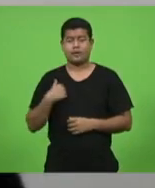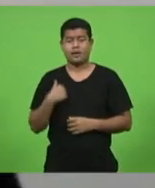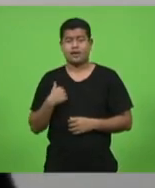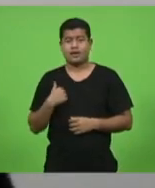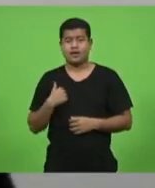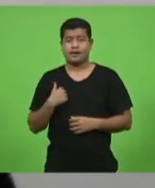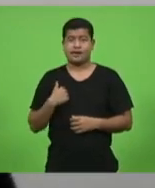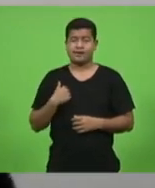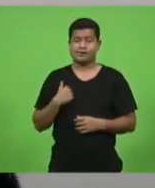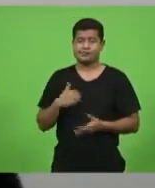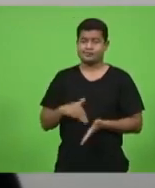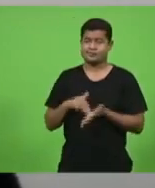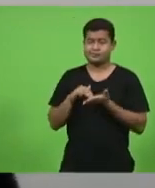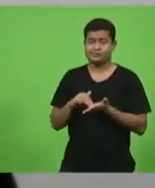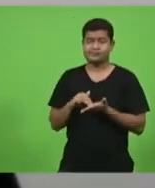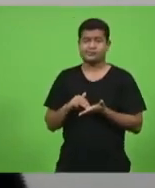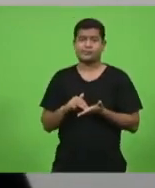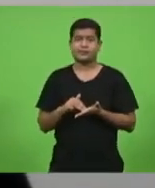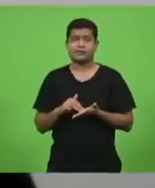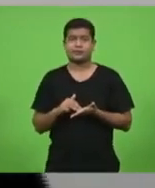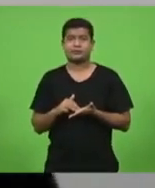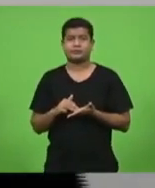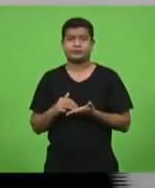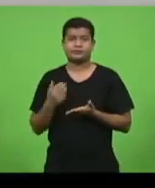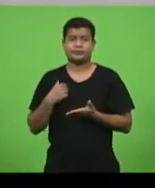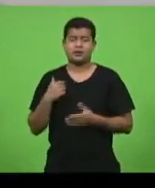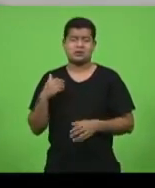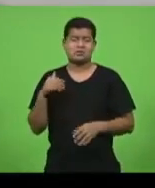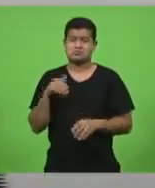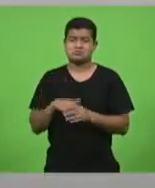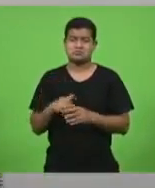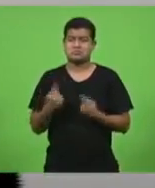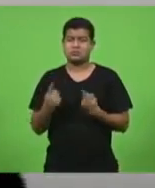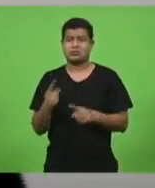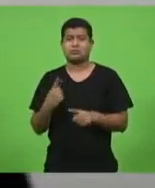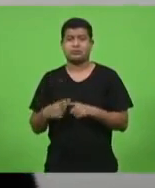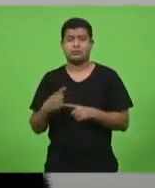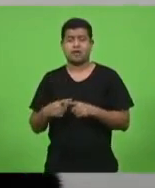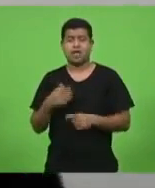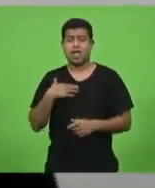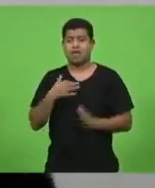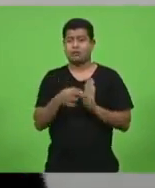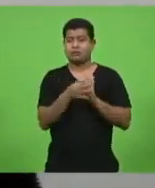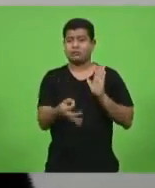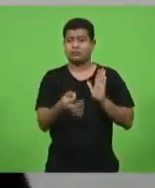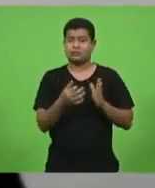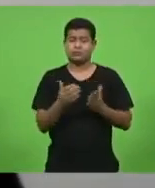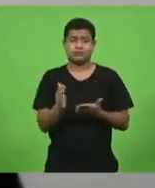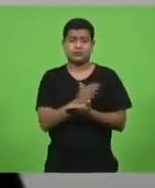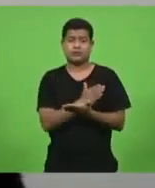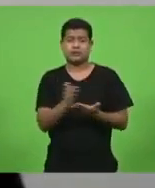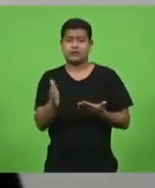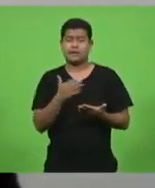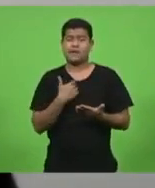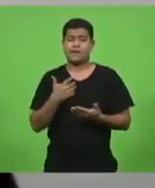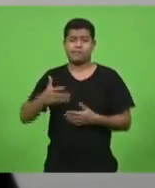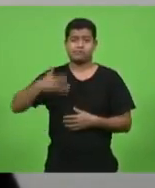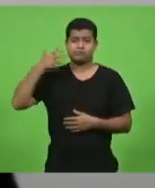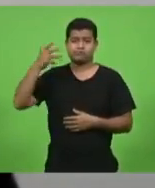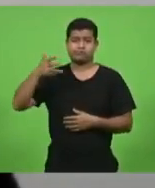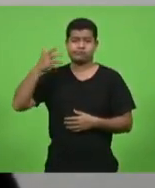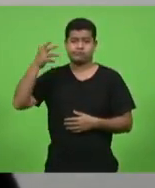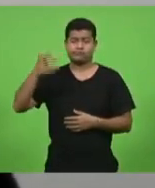moções também não não voto contra até porque são opiniões de alguns manifestando mais